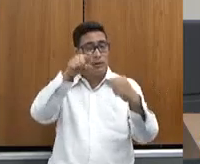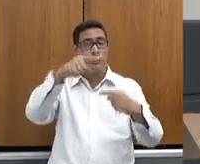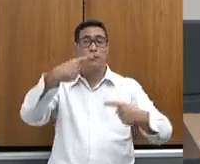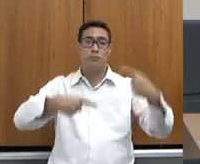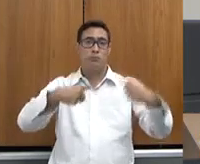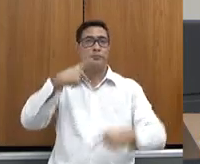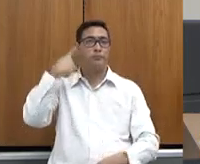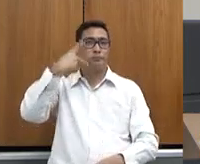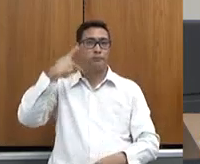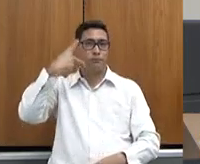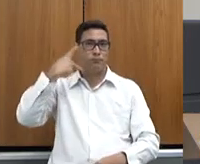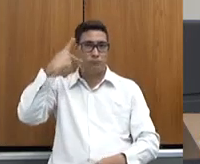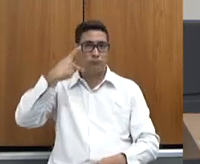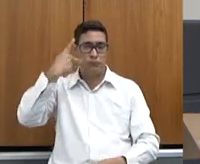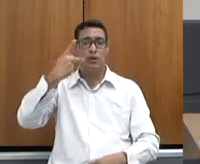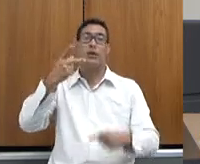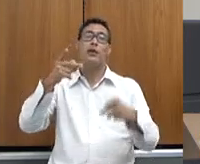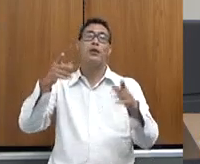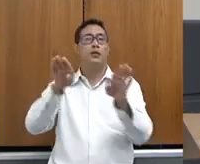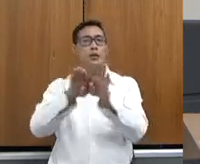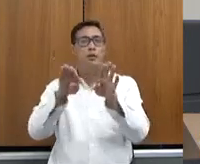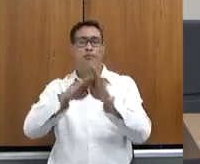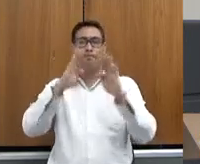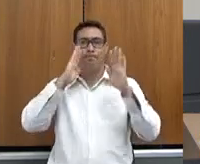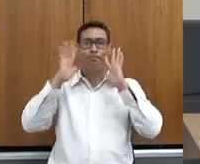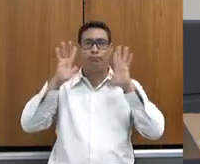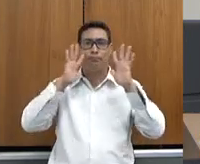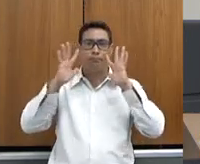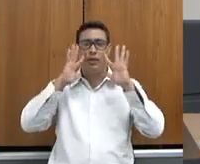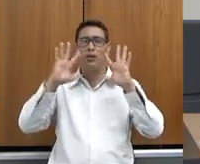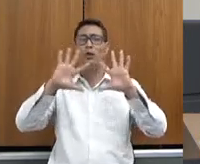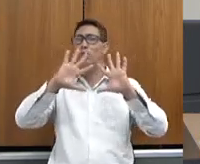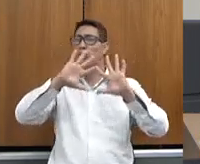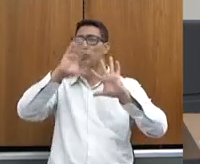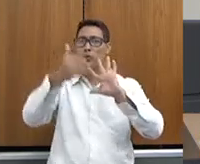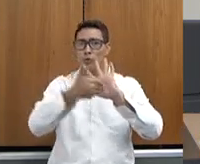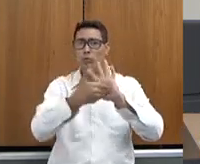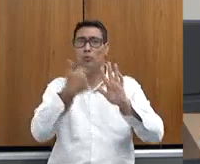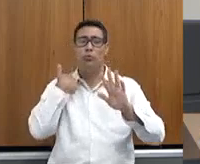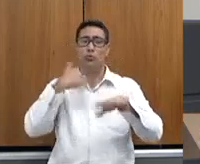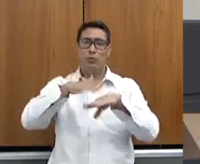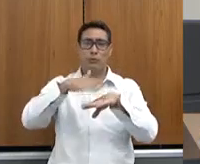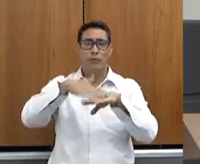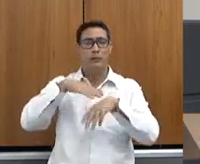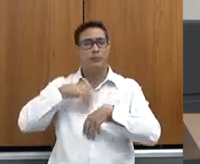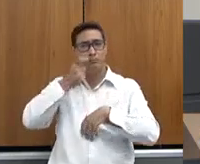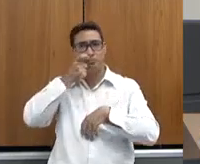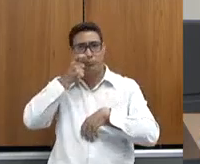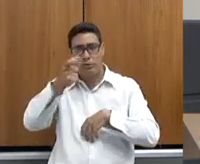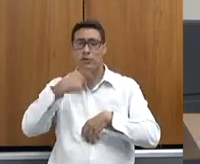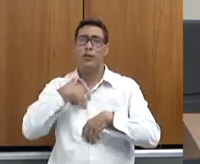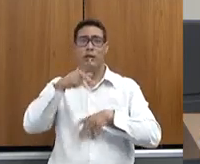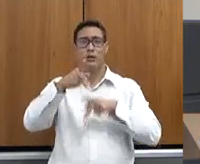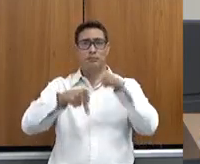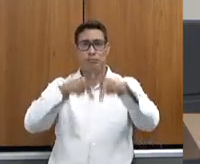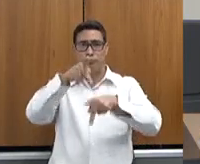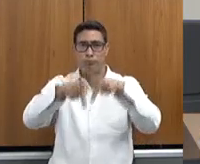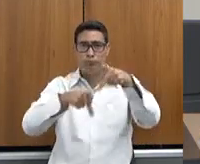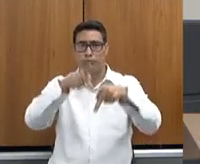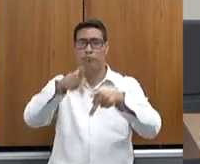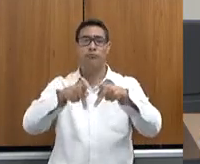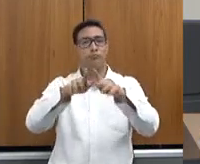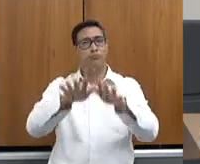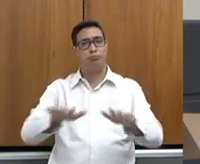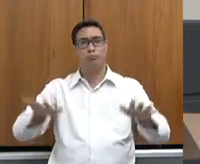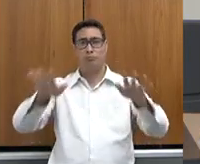pensando nas questões relativas a atender aos interesses da nossa população, mas